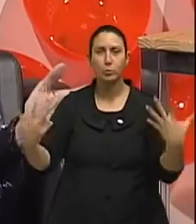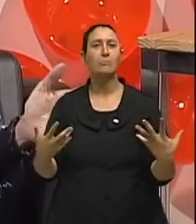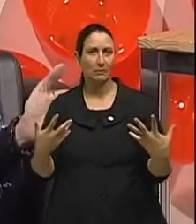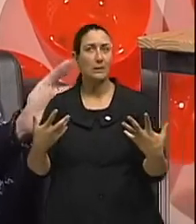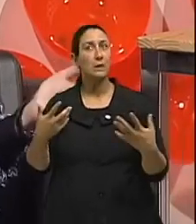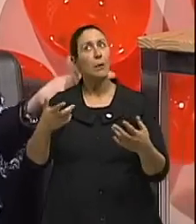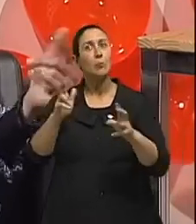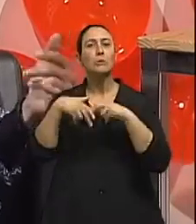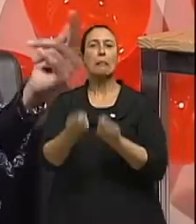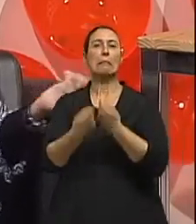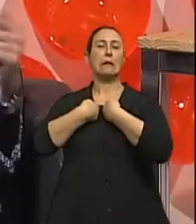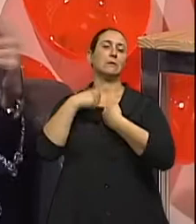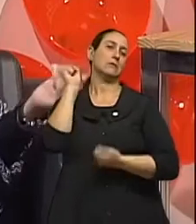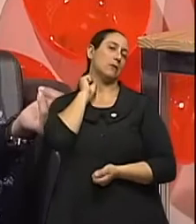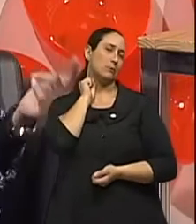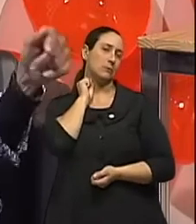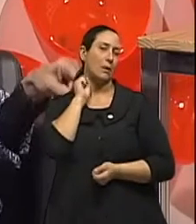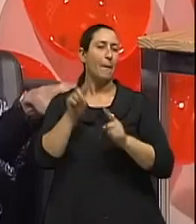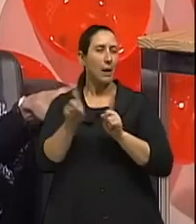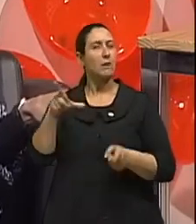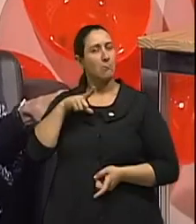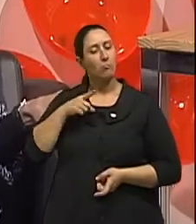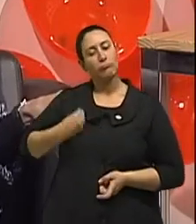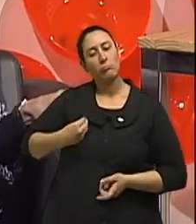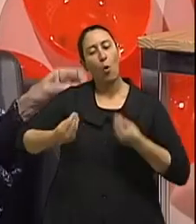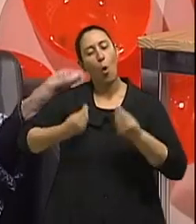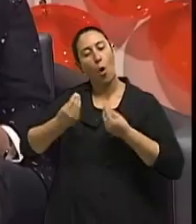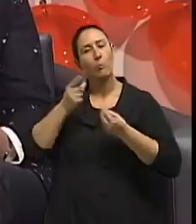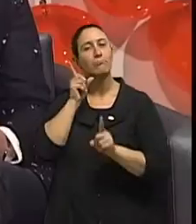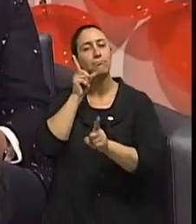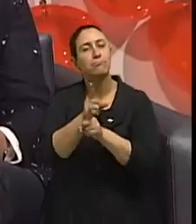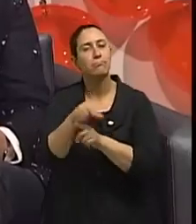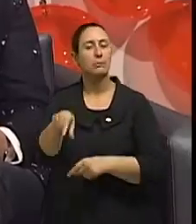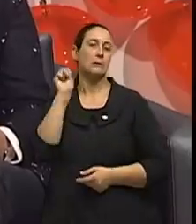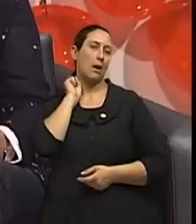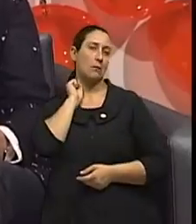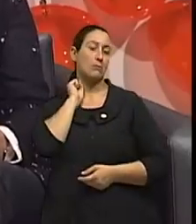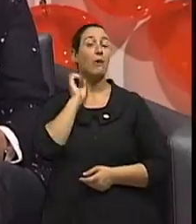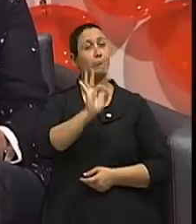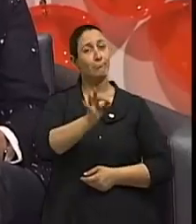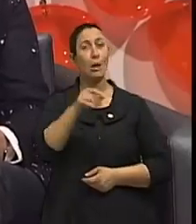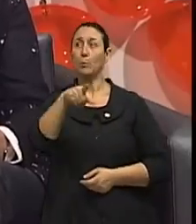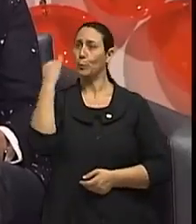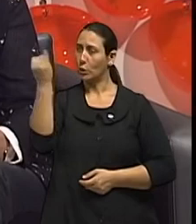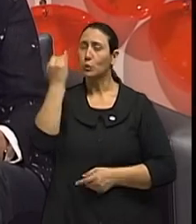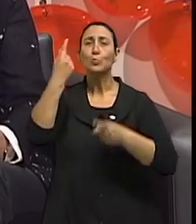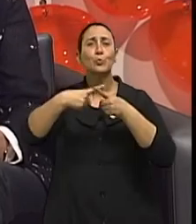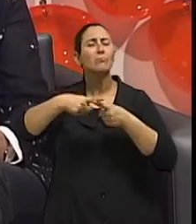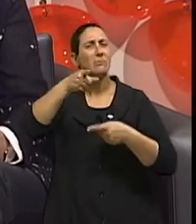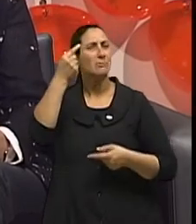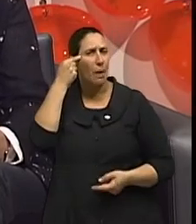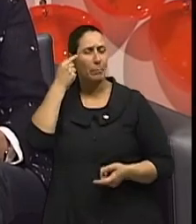mais estressadas, mas muitas vezes sem condições de identificar esse estresse. Ah, isso é que é o importante, né? Porque eu noto nas pessoas, assim,